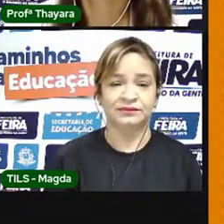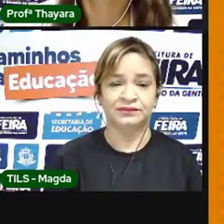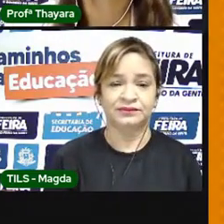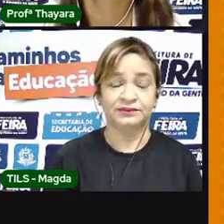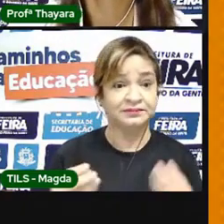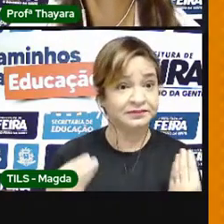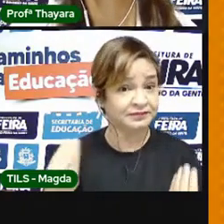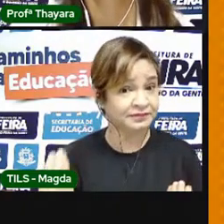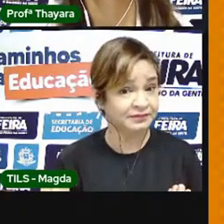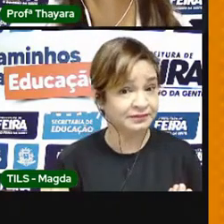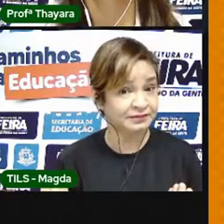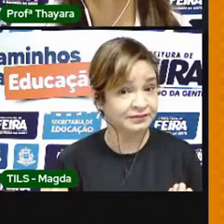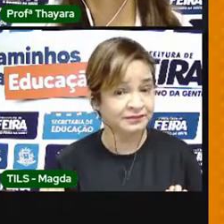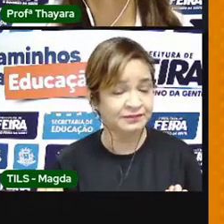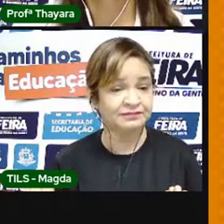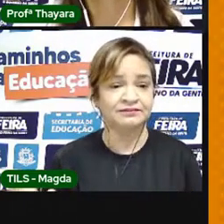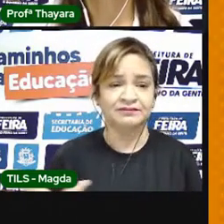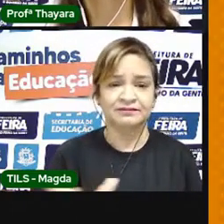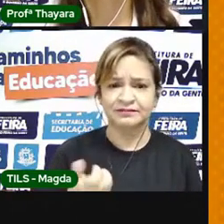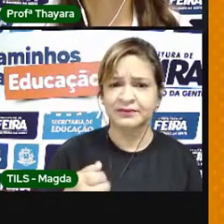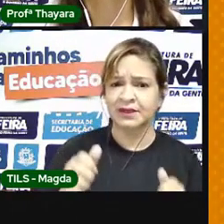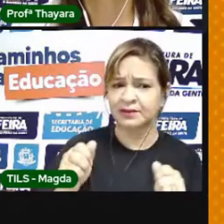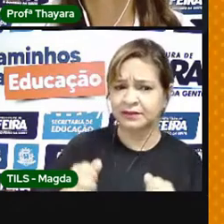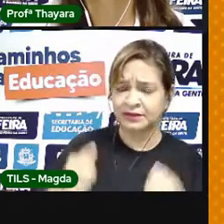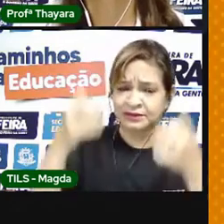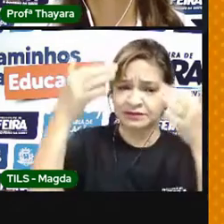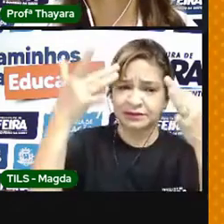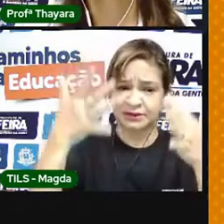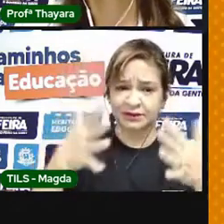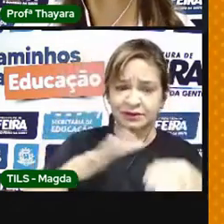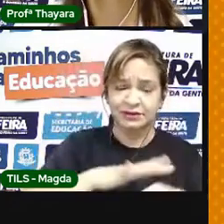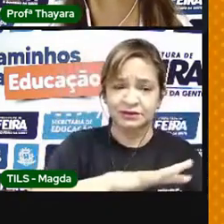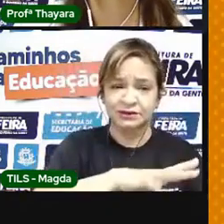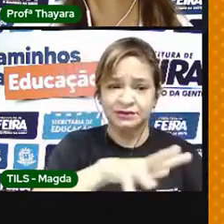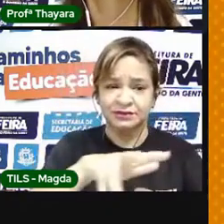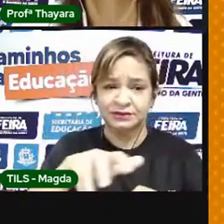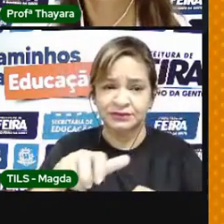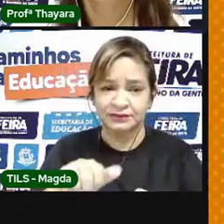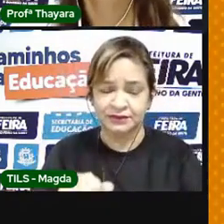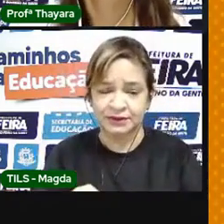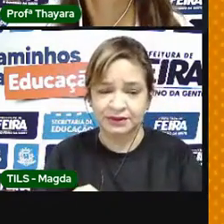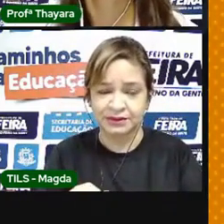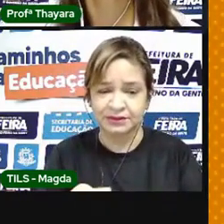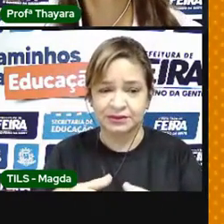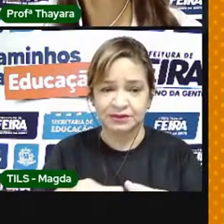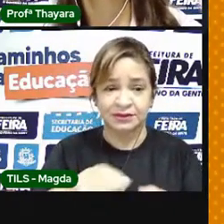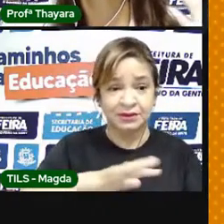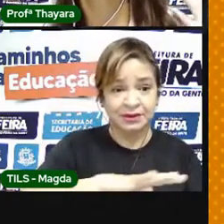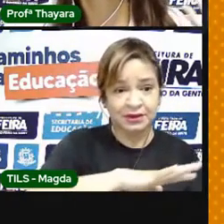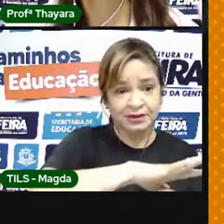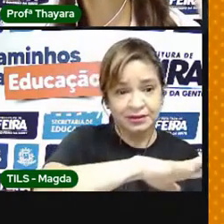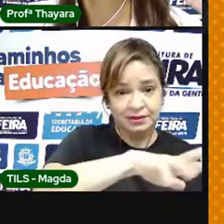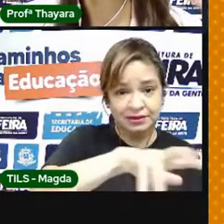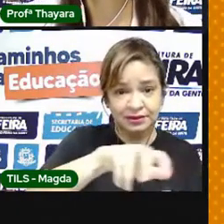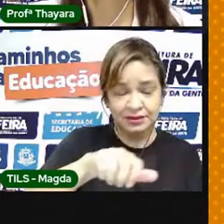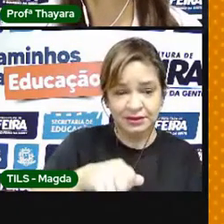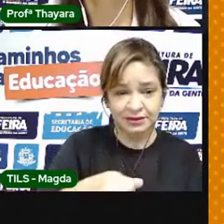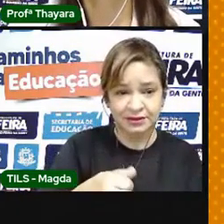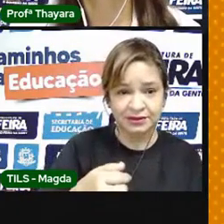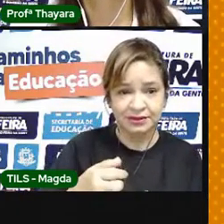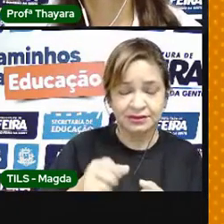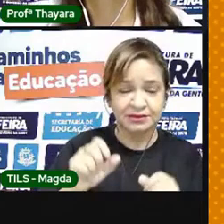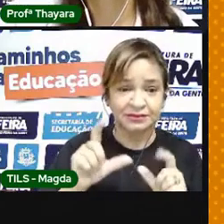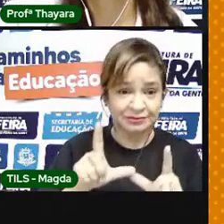Então, de forma geral, a gente pode falar que a atmosfera é a camada de ar que envolve a Terra. É essa que está aqui, que a gente está